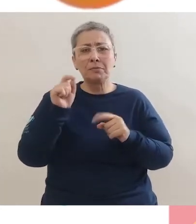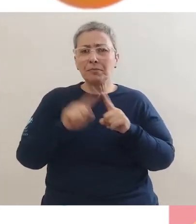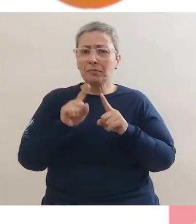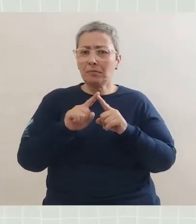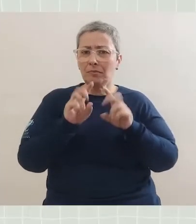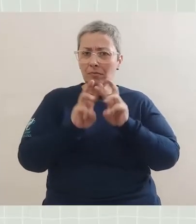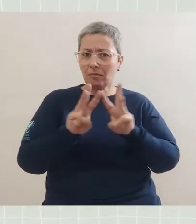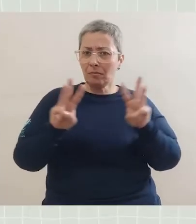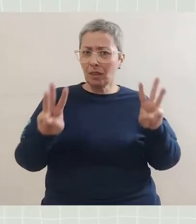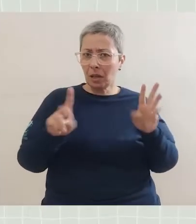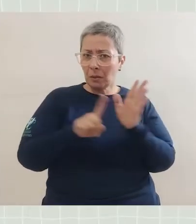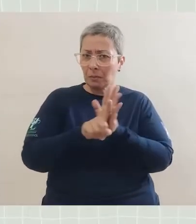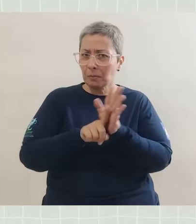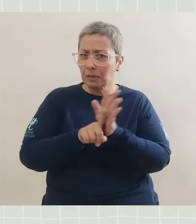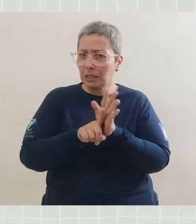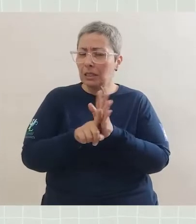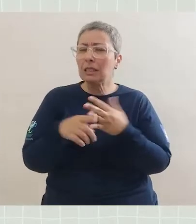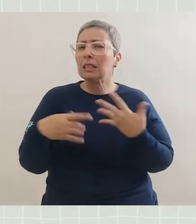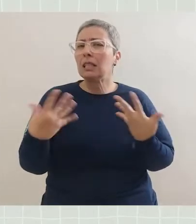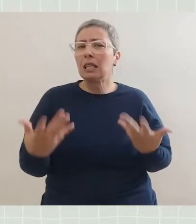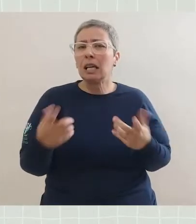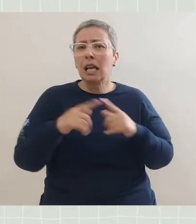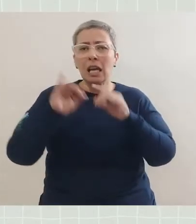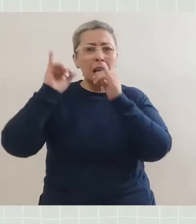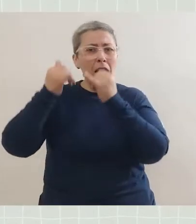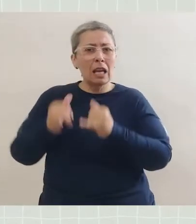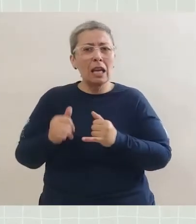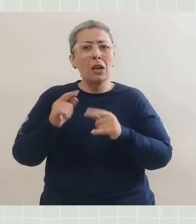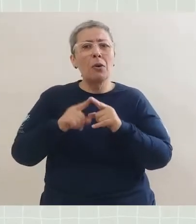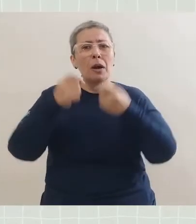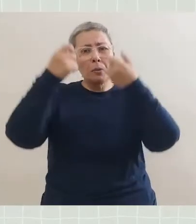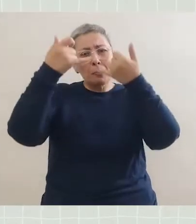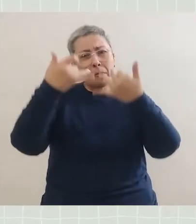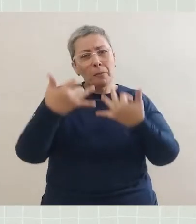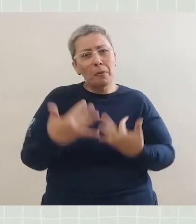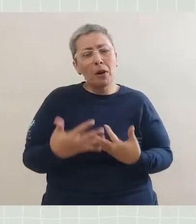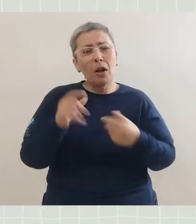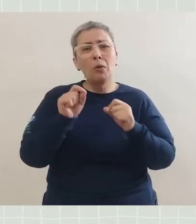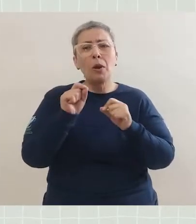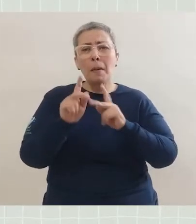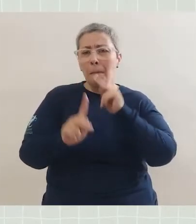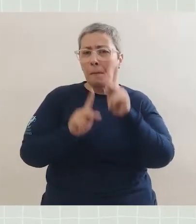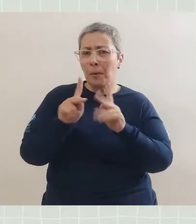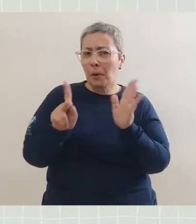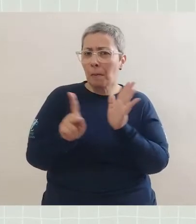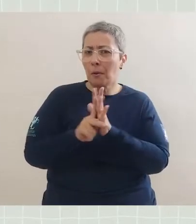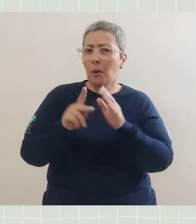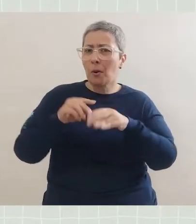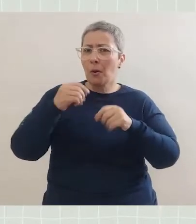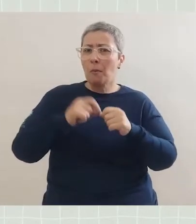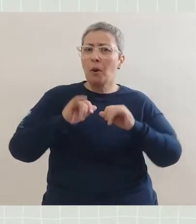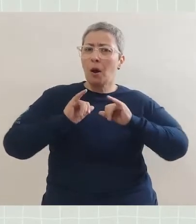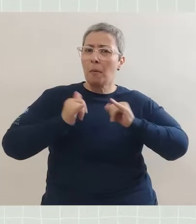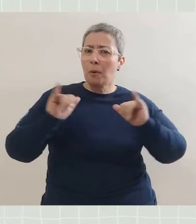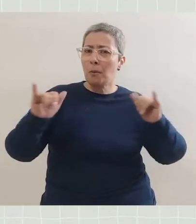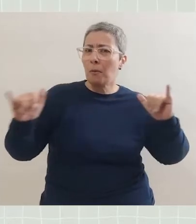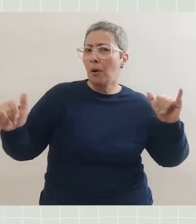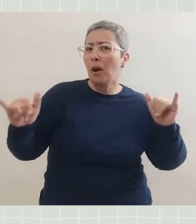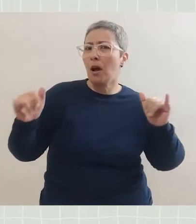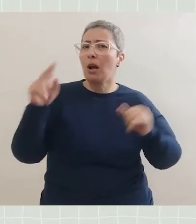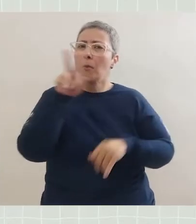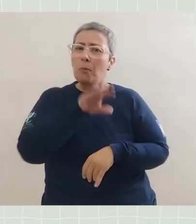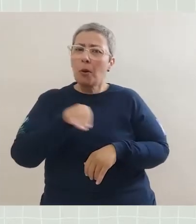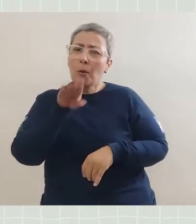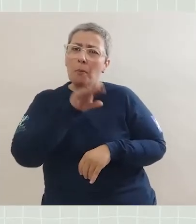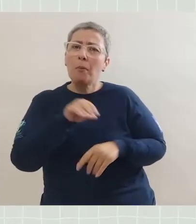lenda? Segundo o site SuaPesquisa.com, lenda é uma narrativa de cunho popular que é